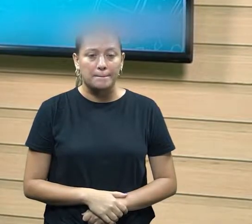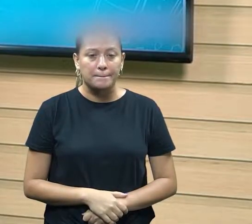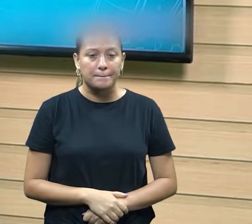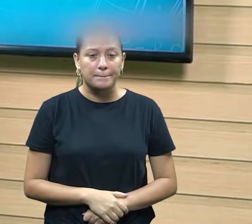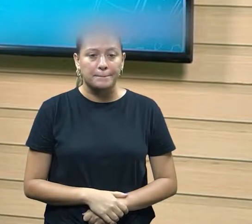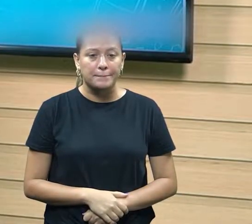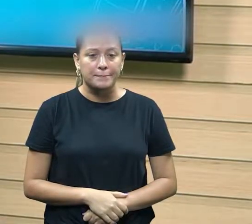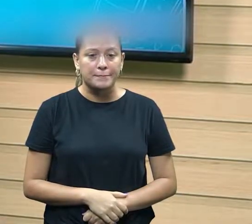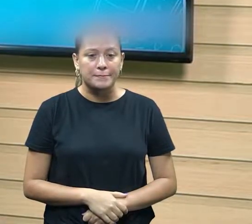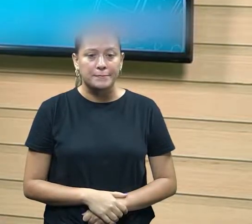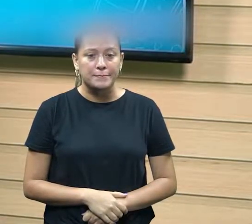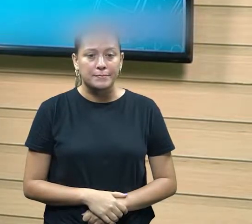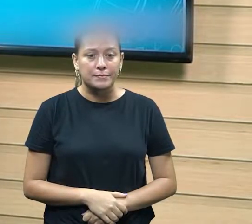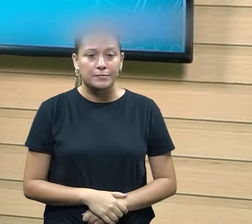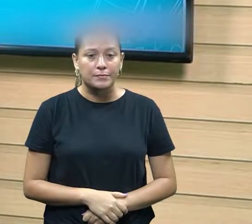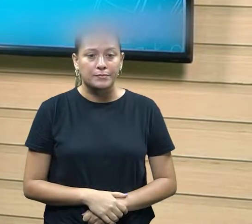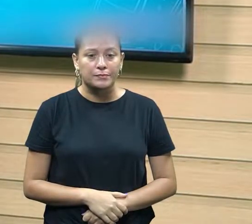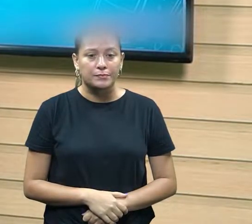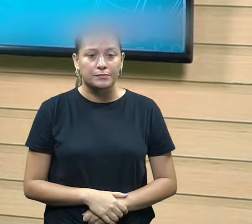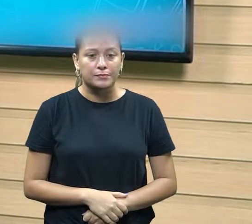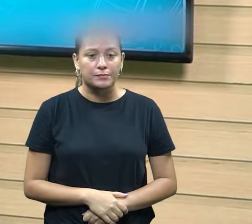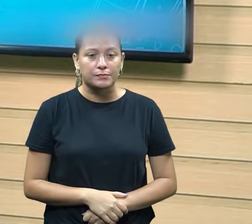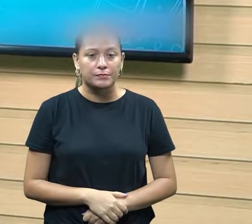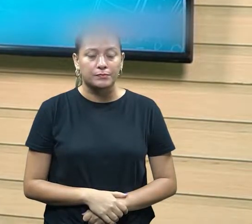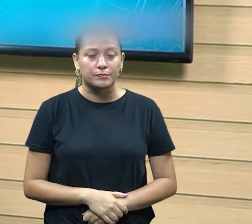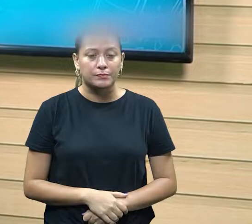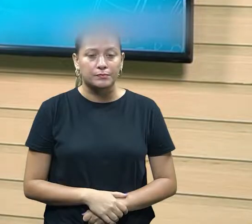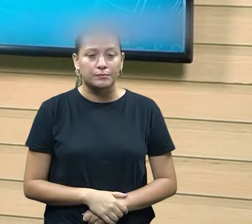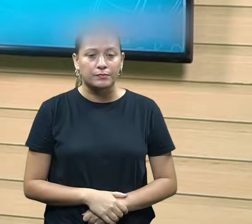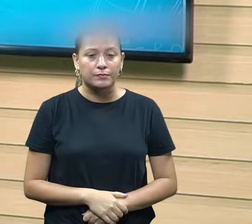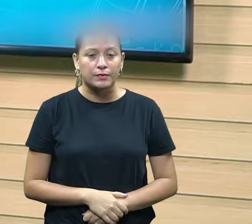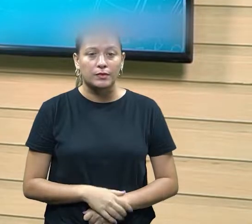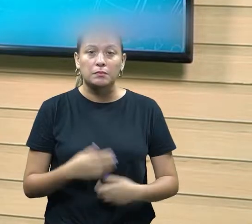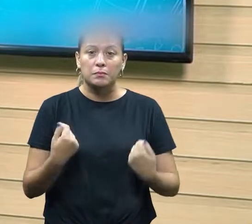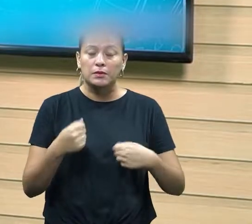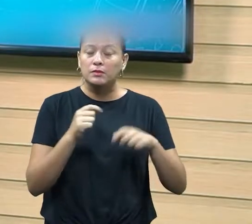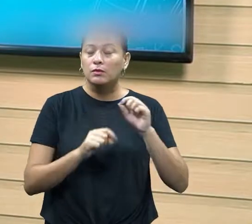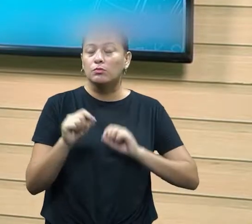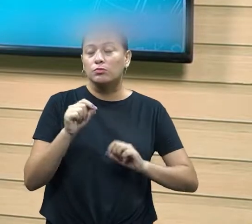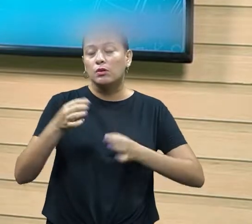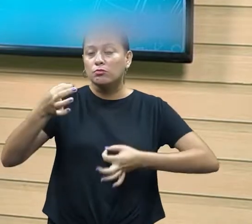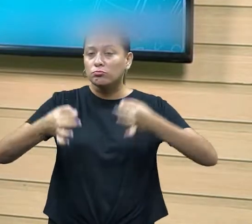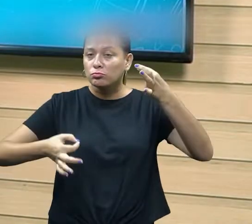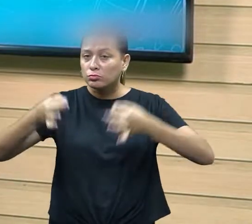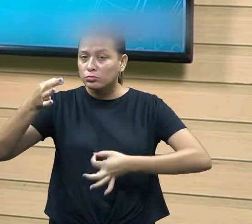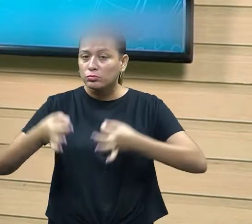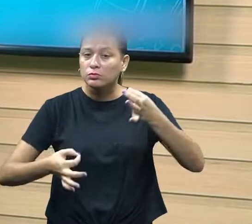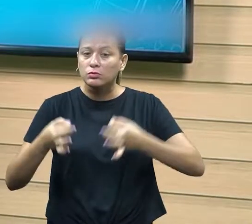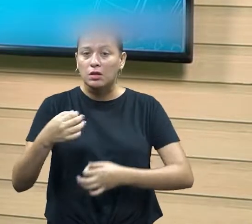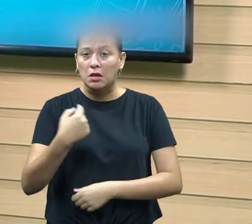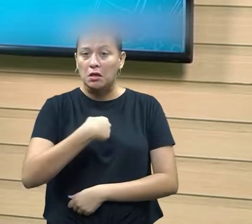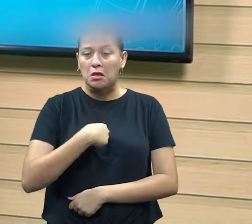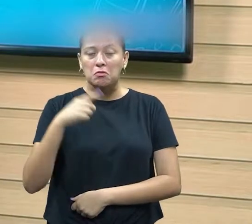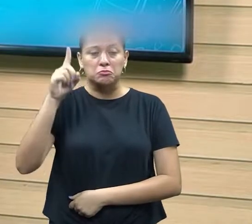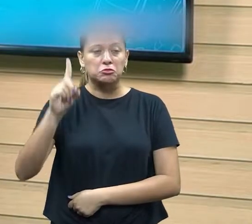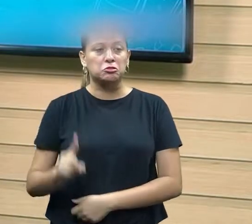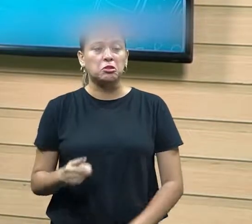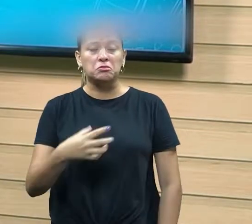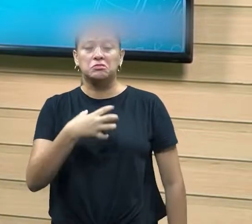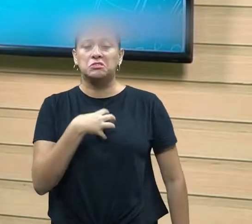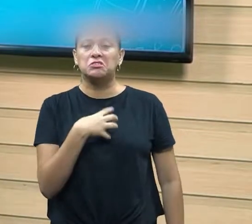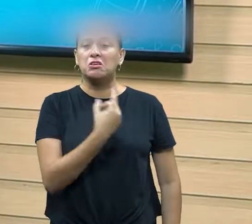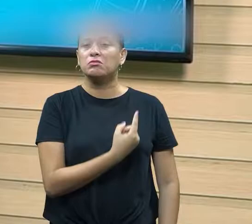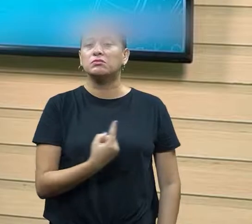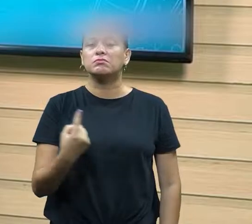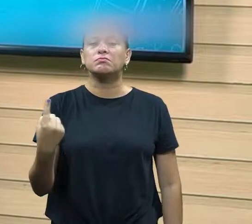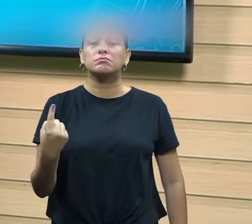que possa trazer um bom convívio para toda a nossa sociedade ele tem que ser julgado eu não posso me sentir no direito de sair